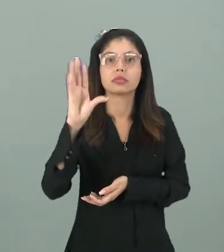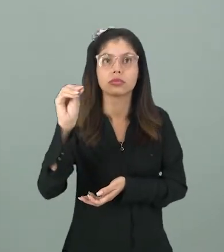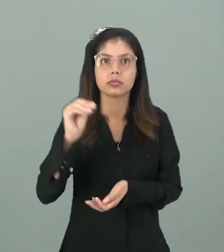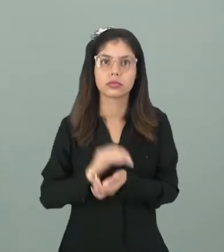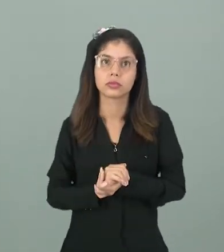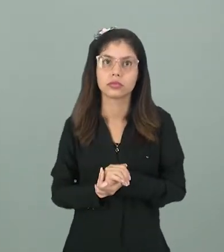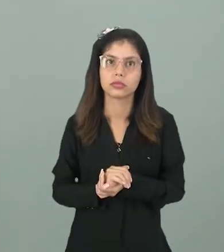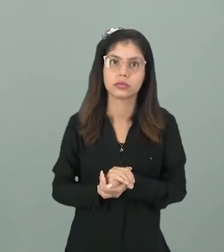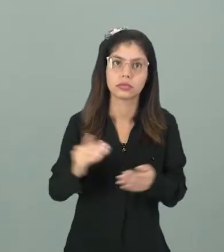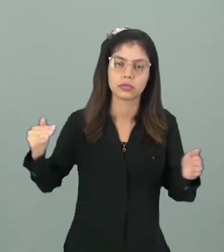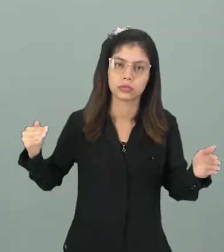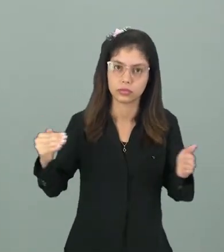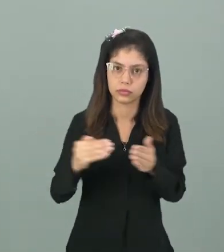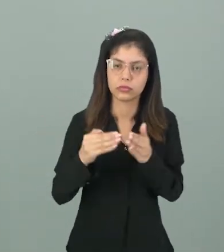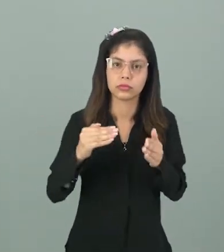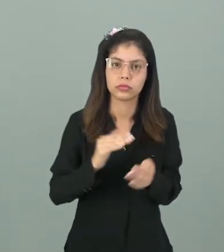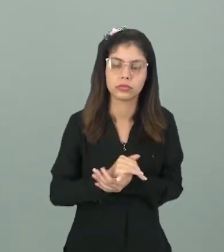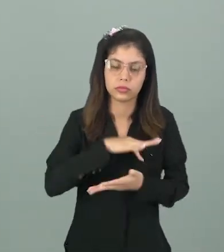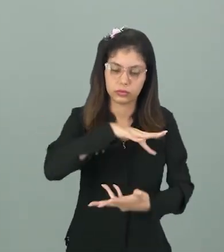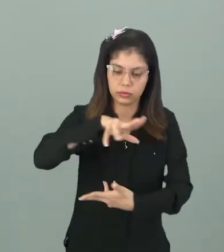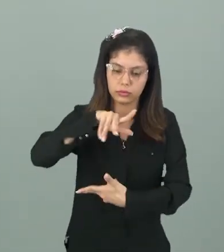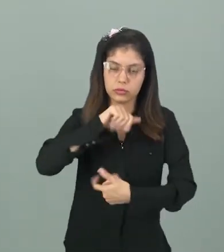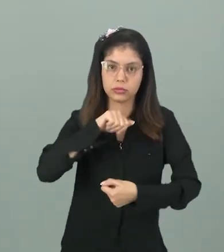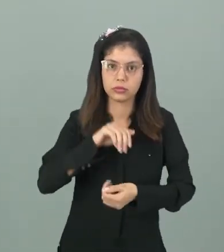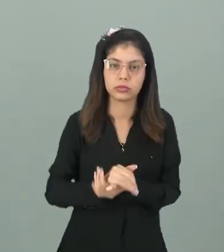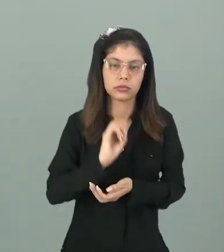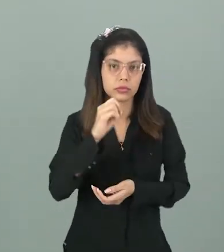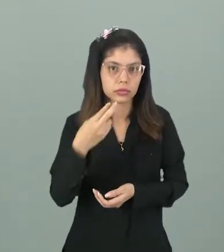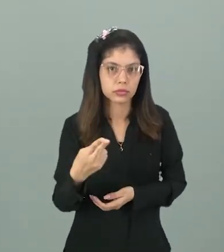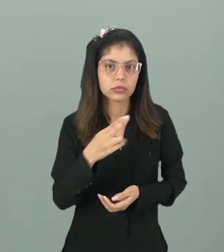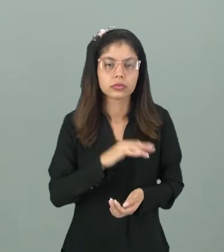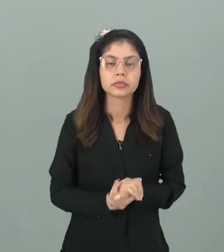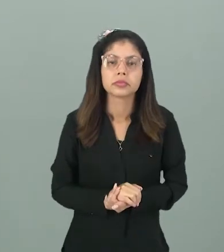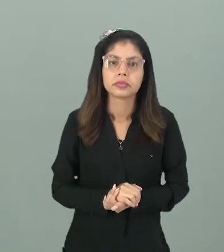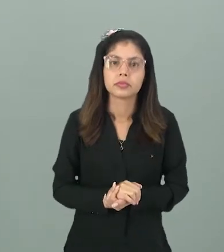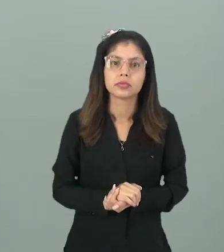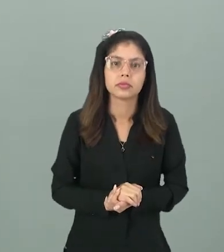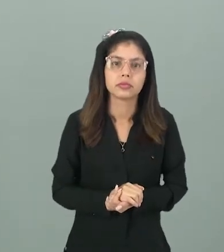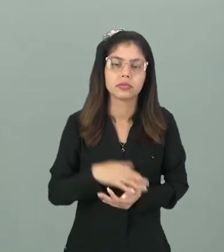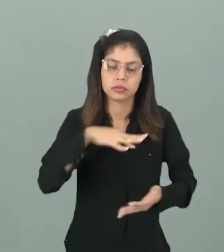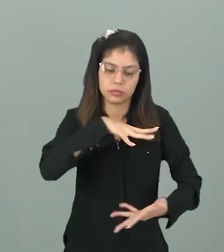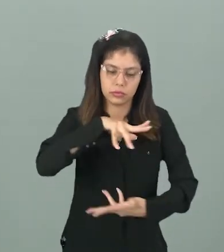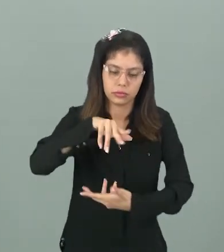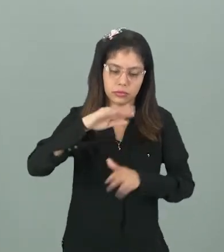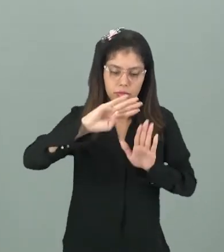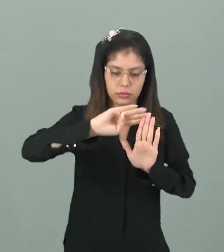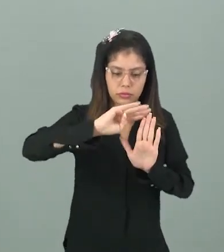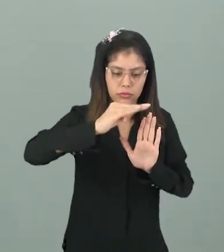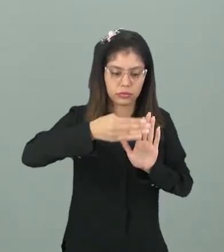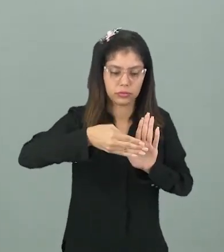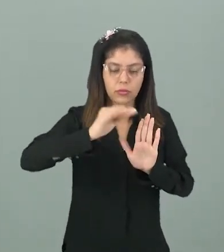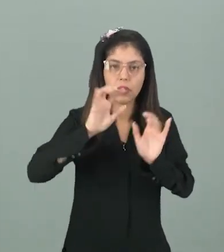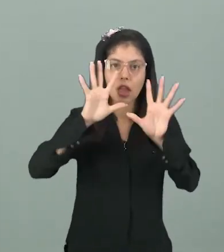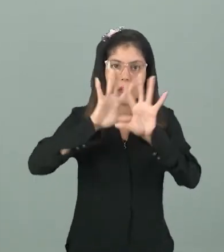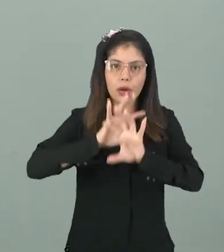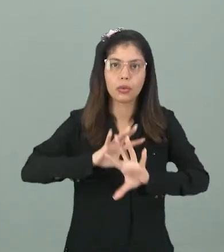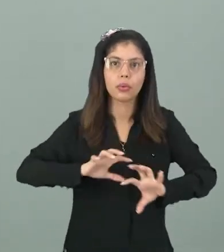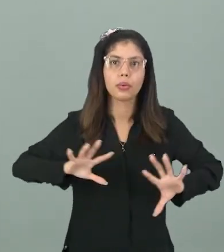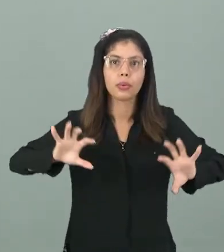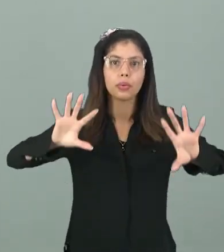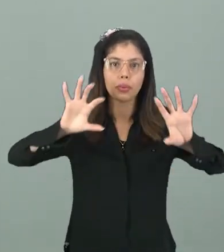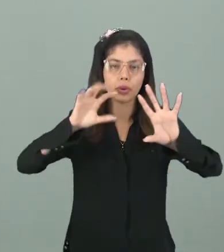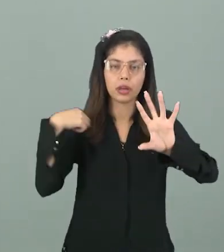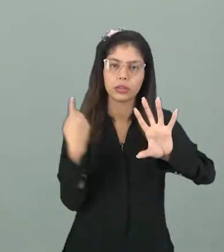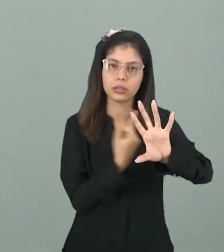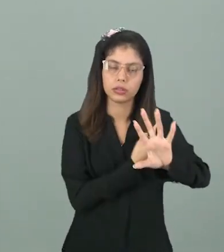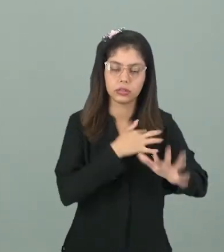tá? Que ao se chocarem com a atmosfera da Terra, ou seja, ao se chocarem com a camada de ar que o nosso planeta